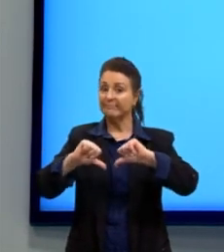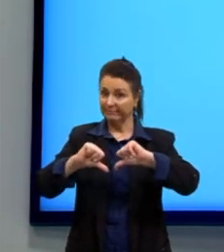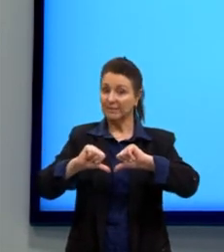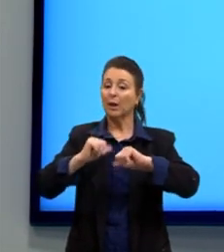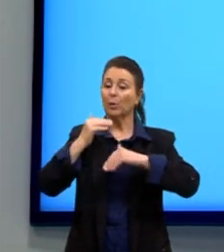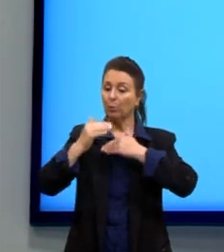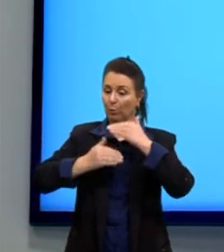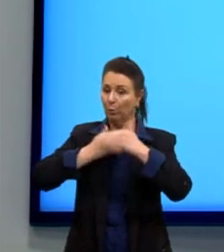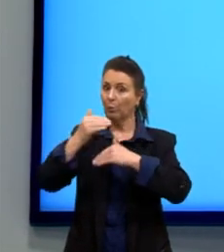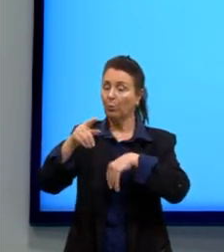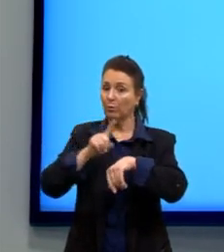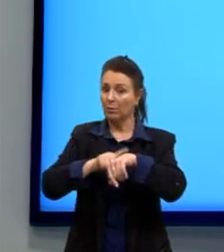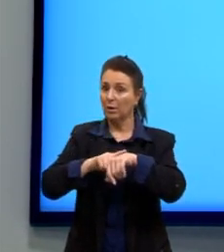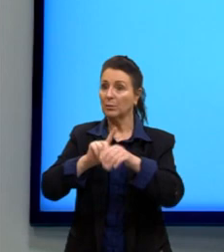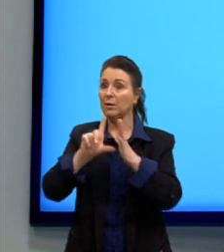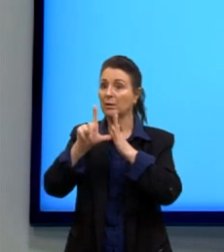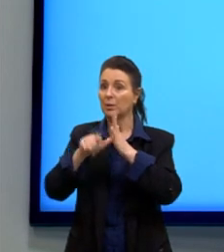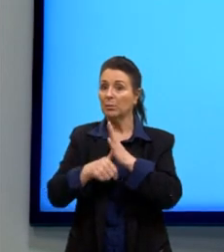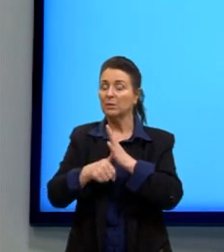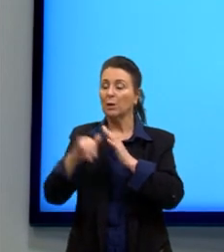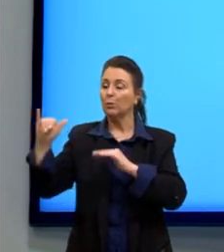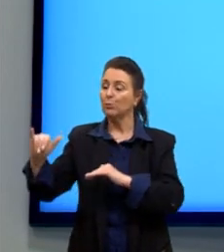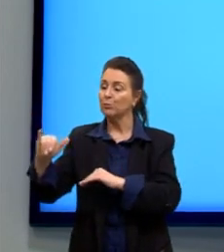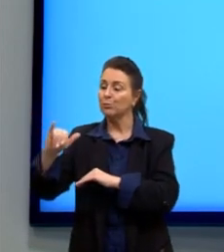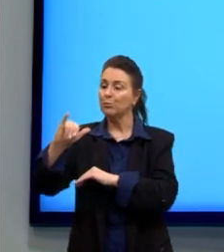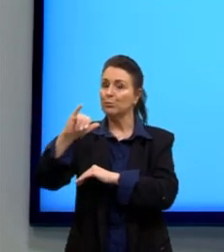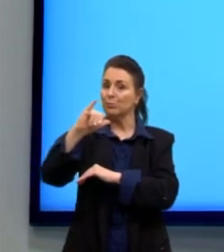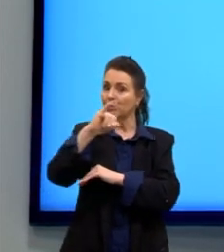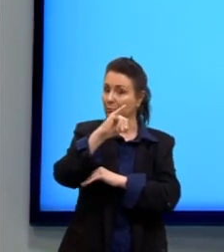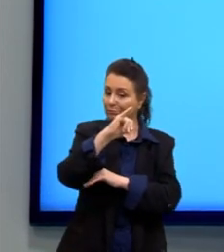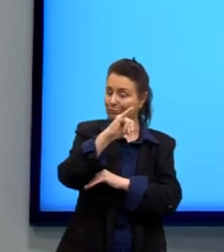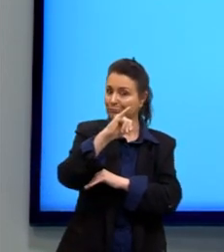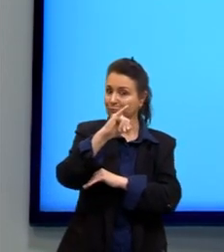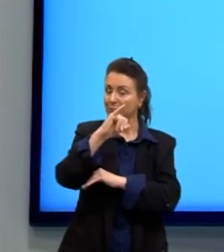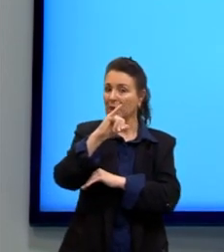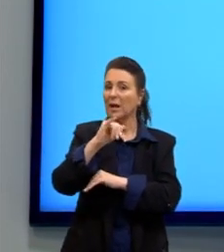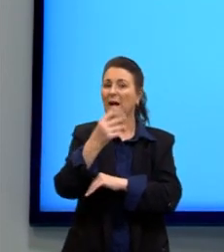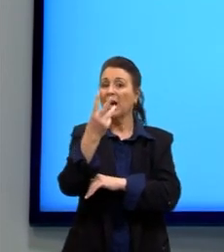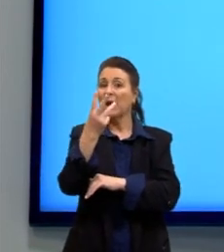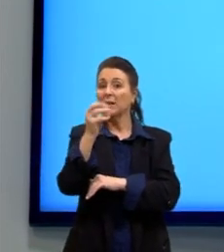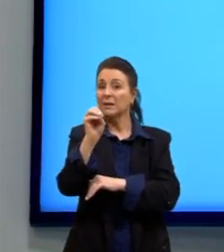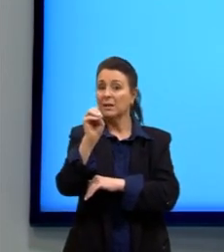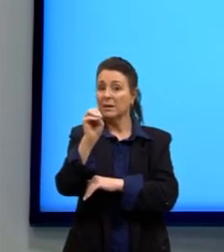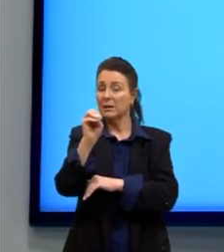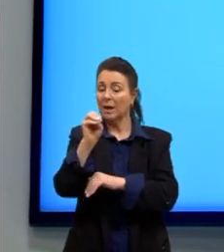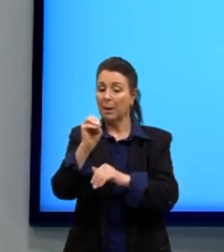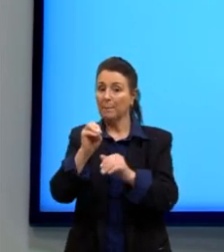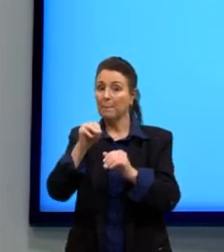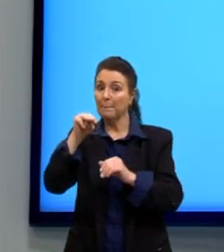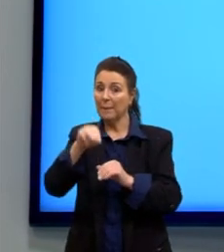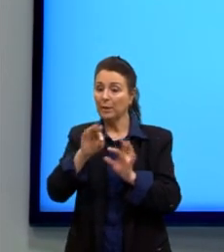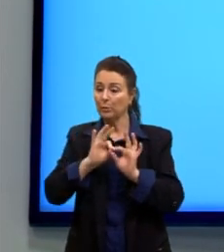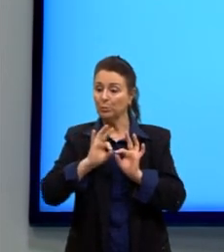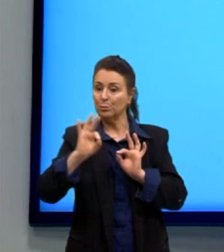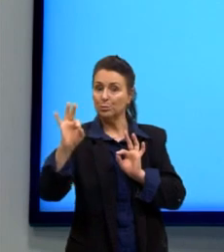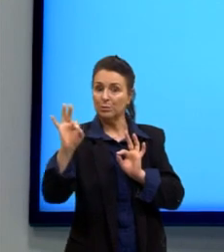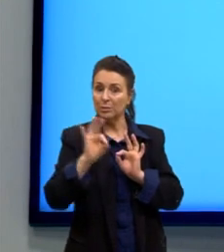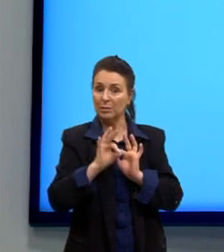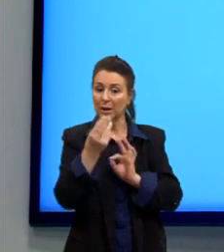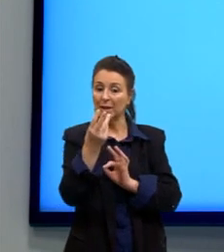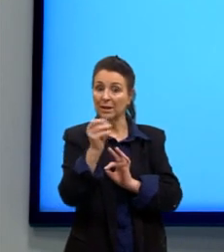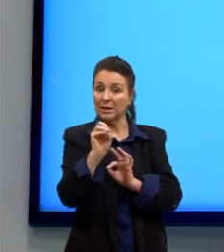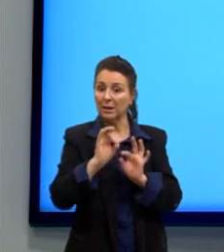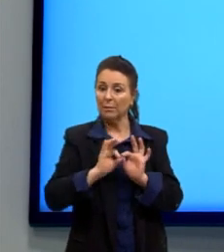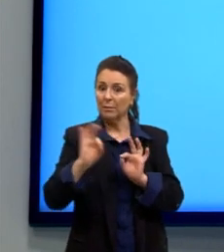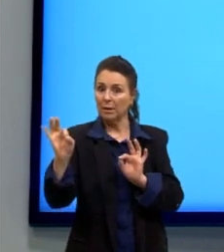tempo. E, por último, a gente tem aqui um avião a jato a 30 metros de distância. Então, a gente já não está considerando que ele